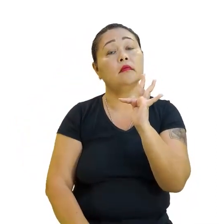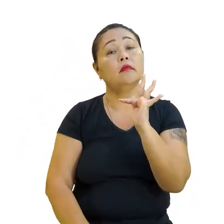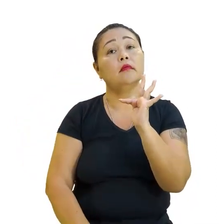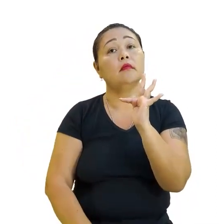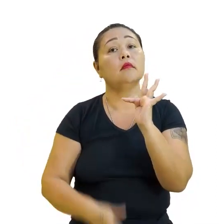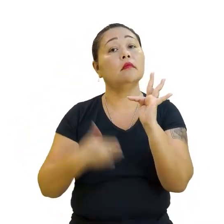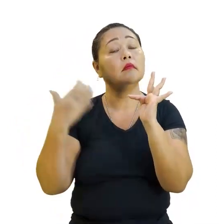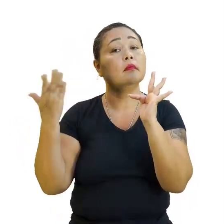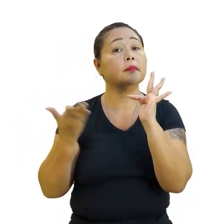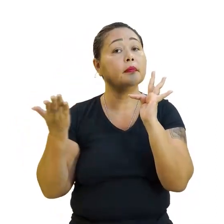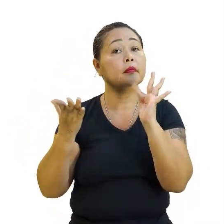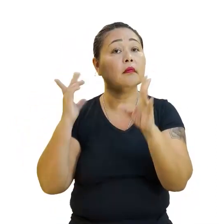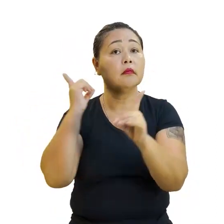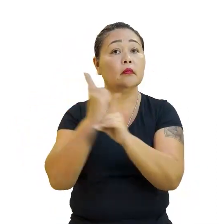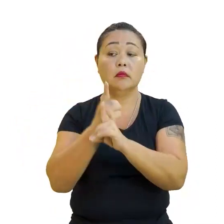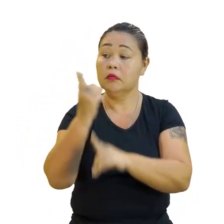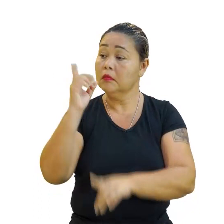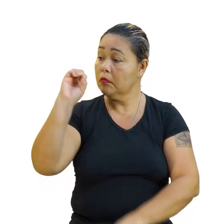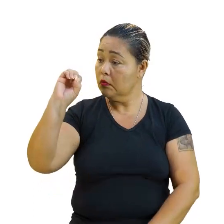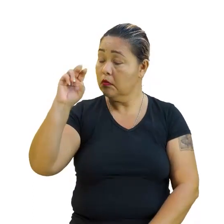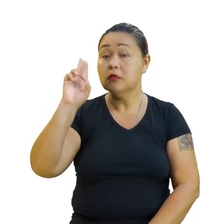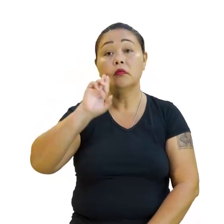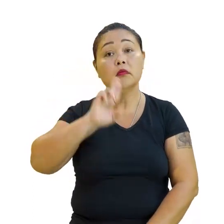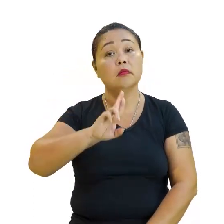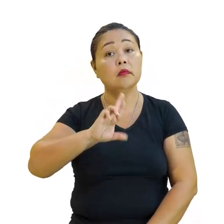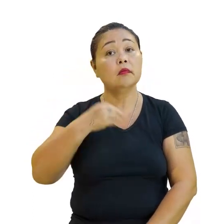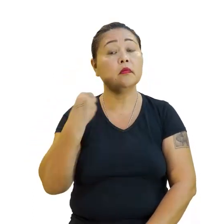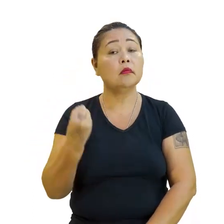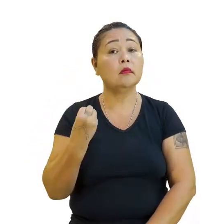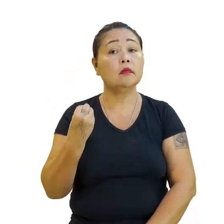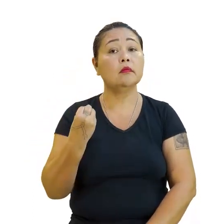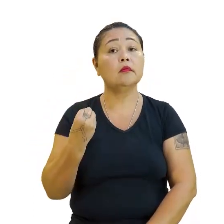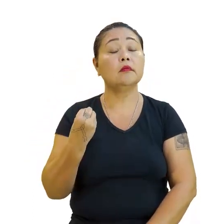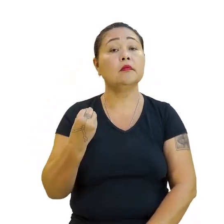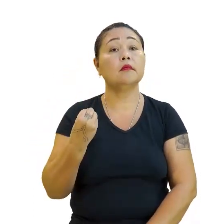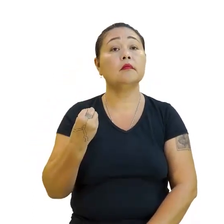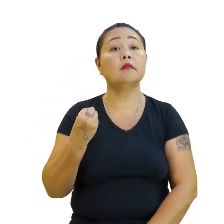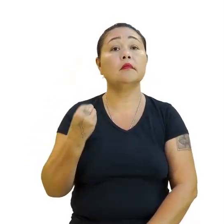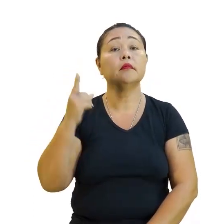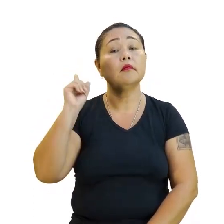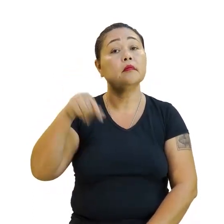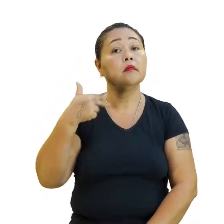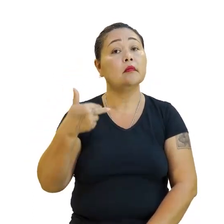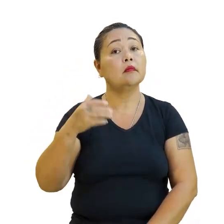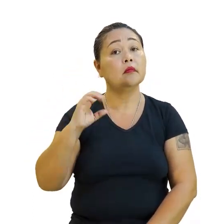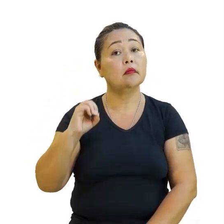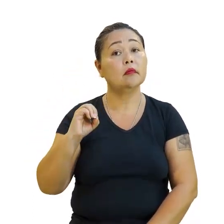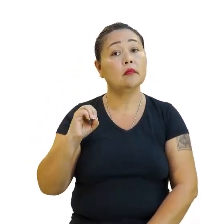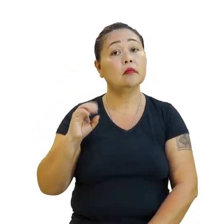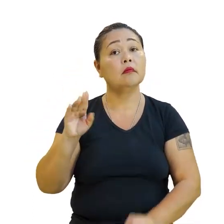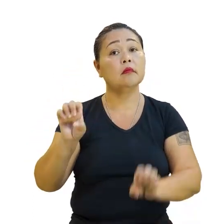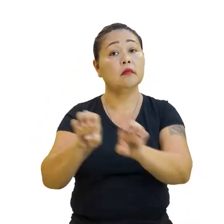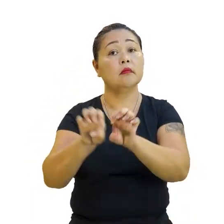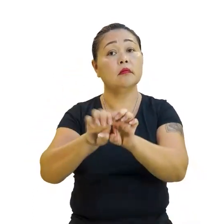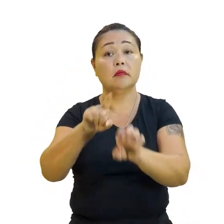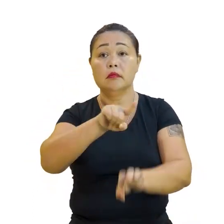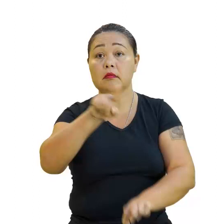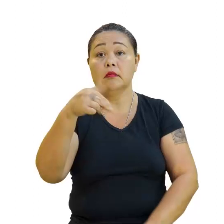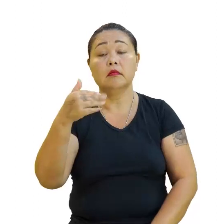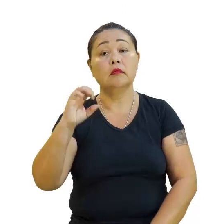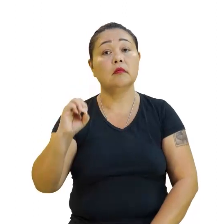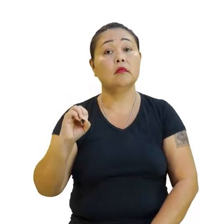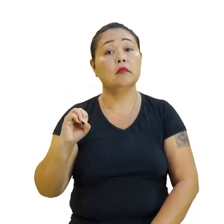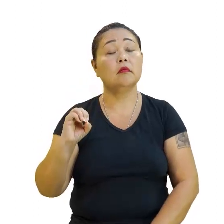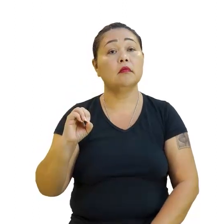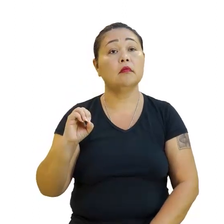Agora, a gente tem que achar o zero da função, né? Como é que acha o zero da função? Igual a zero. Se calar a nossa equação a zero. Então, 9x